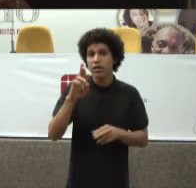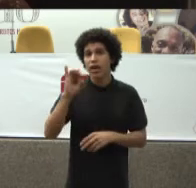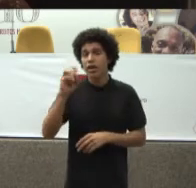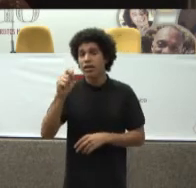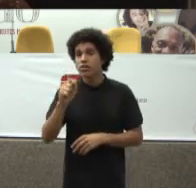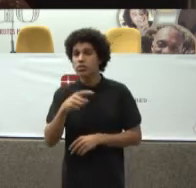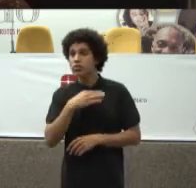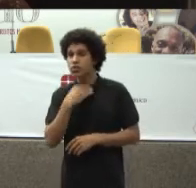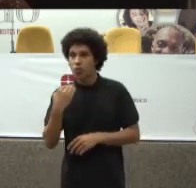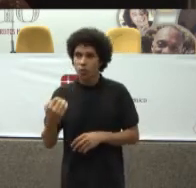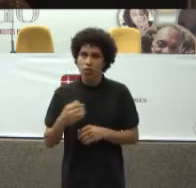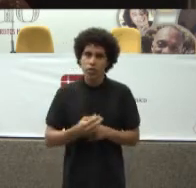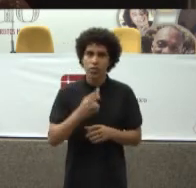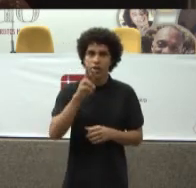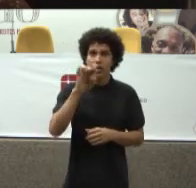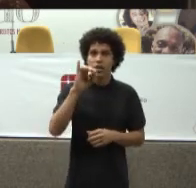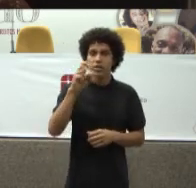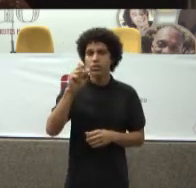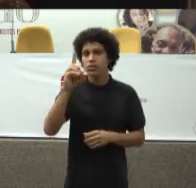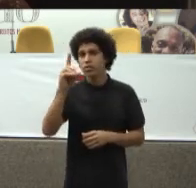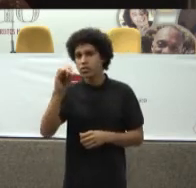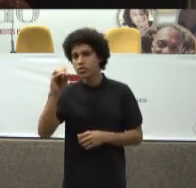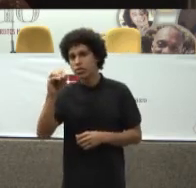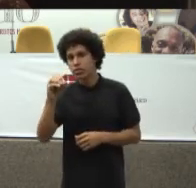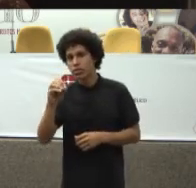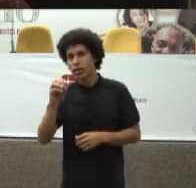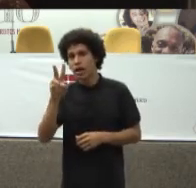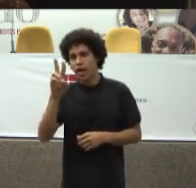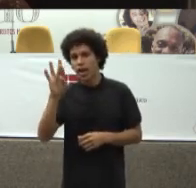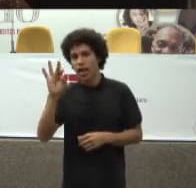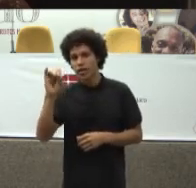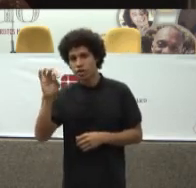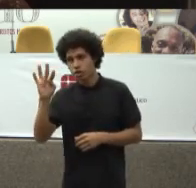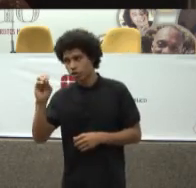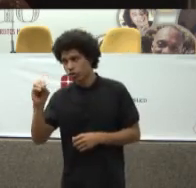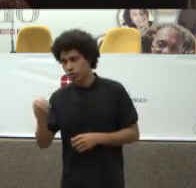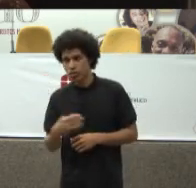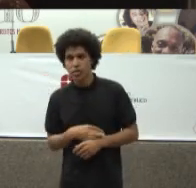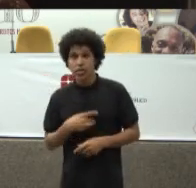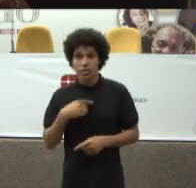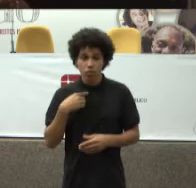relativo Do que é Older rate São medidas De